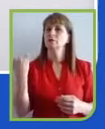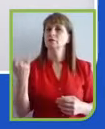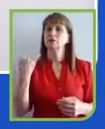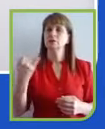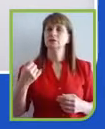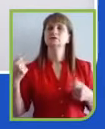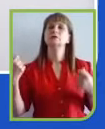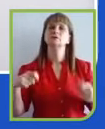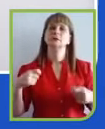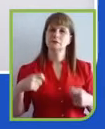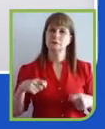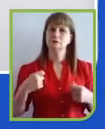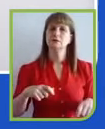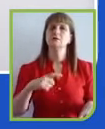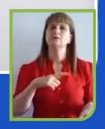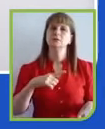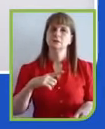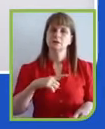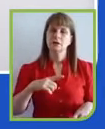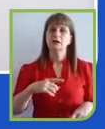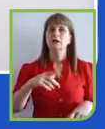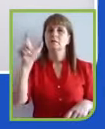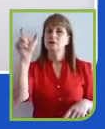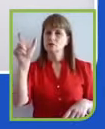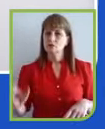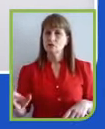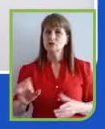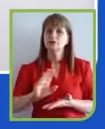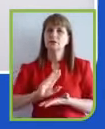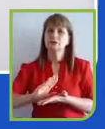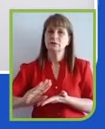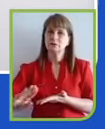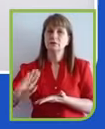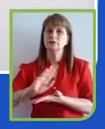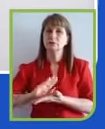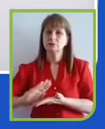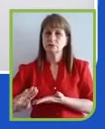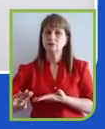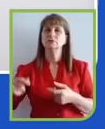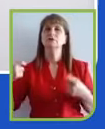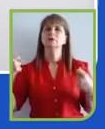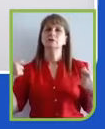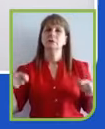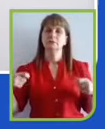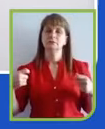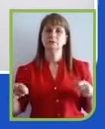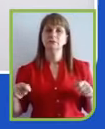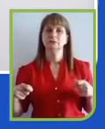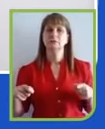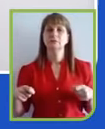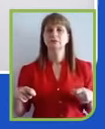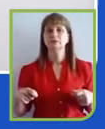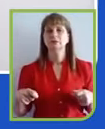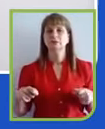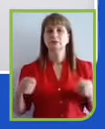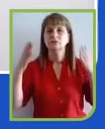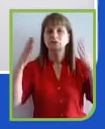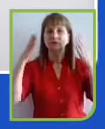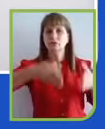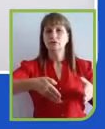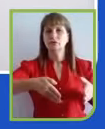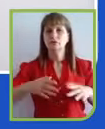é um direcionador superforte. E assim como falado pelo presidente do Fórum Econômico Mundial, que lidera o The Great